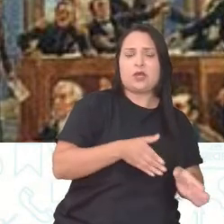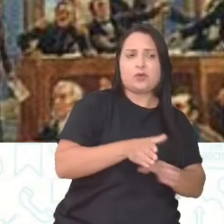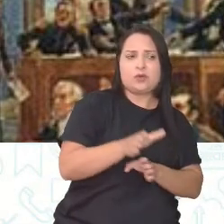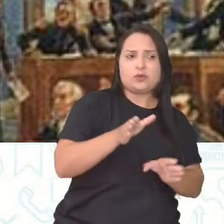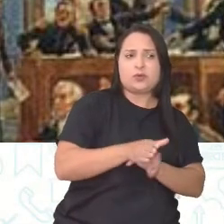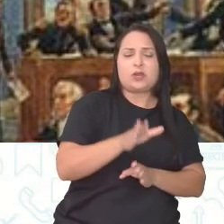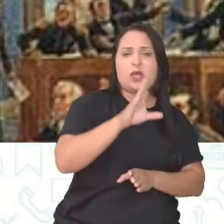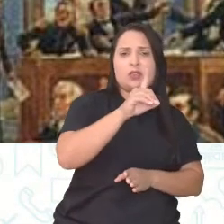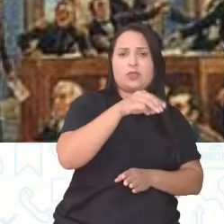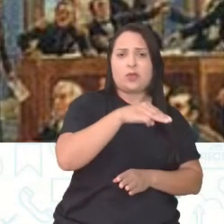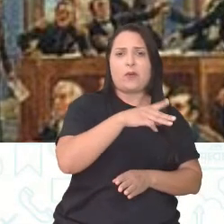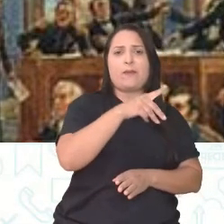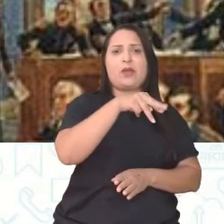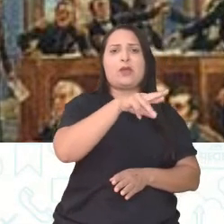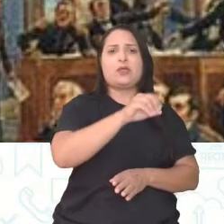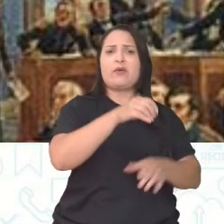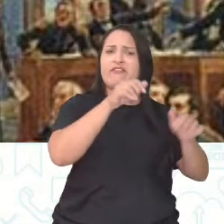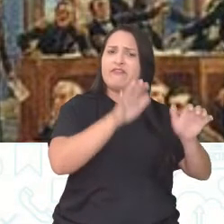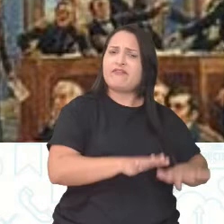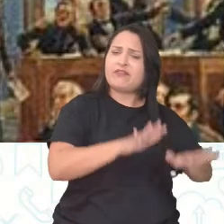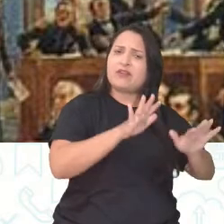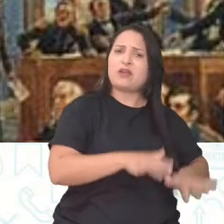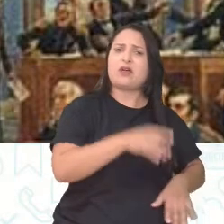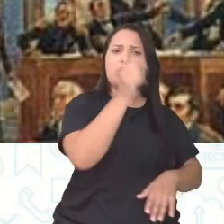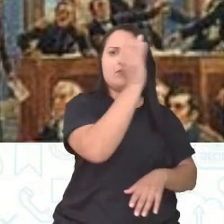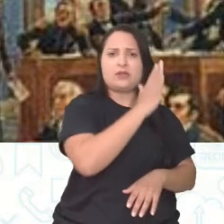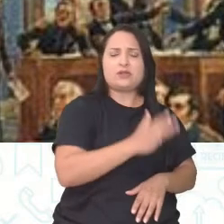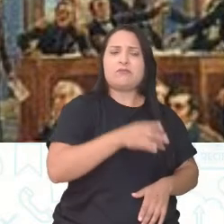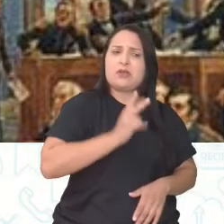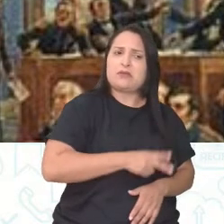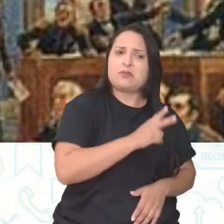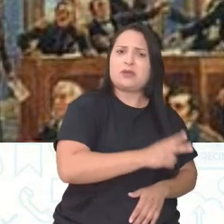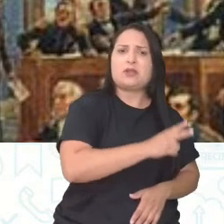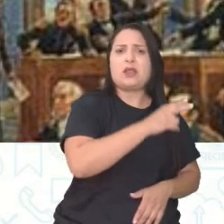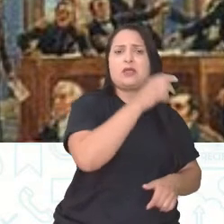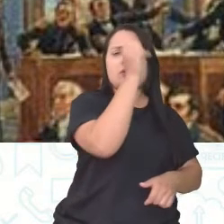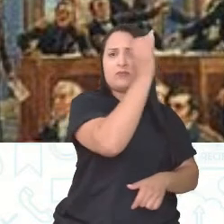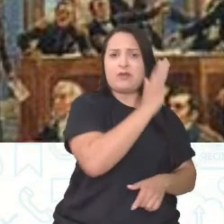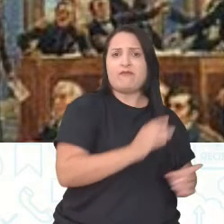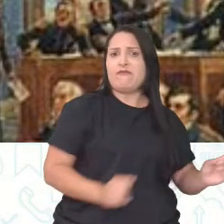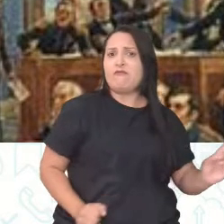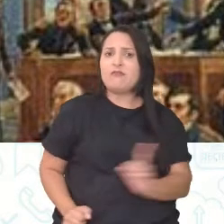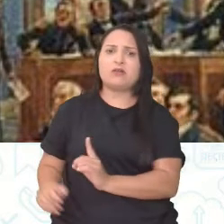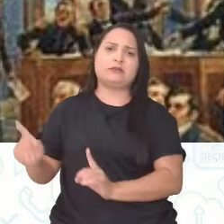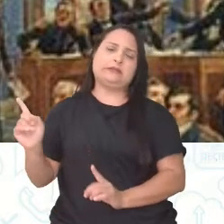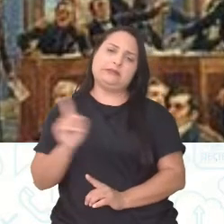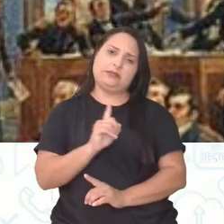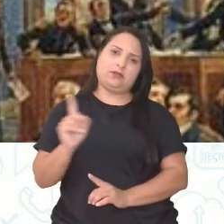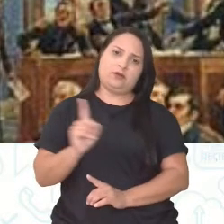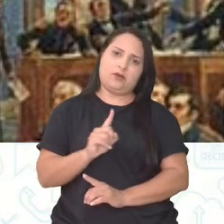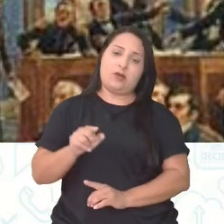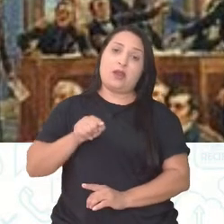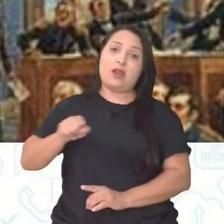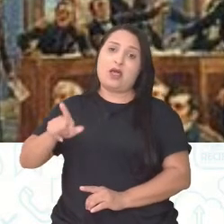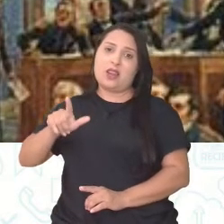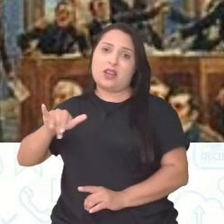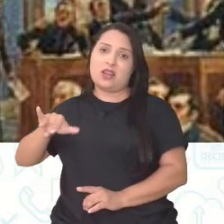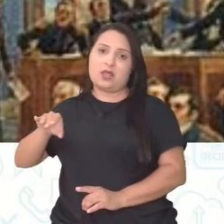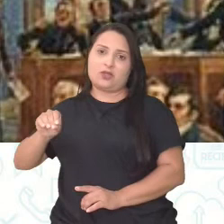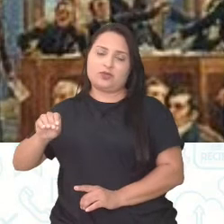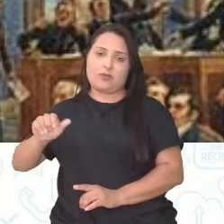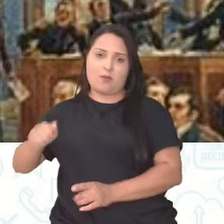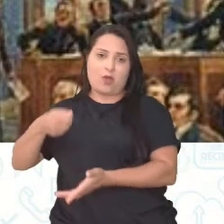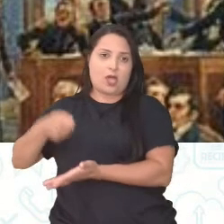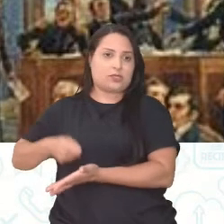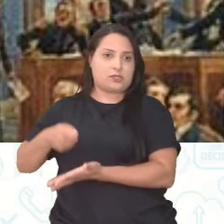a Dom Pedro de dizer assim, fica no Brasil, permanece no Brasil, não volta não. Apesar da corte ir lá em Lisboa, está